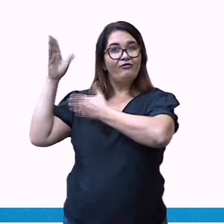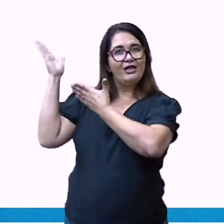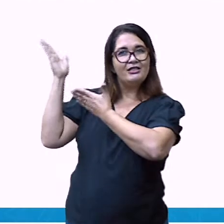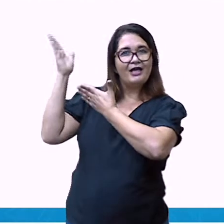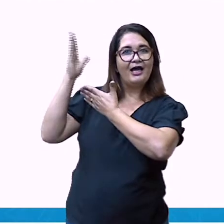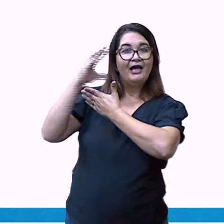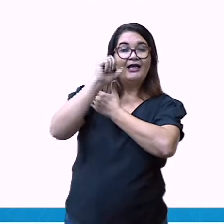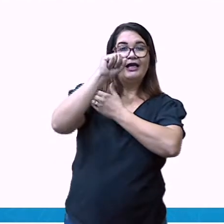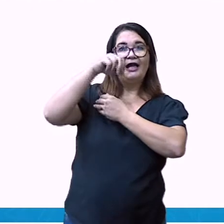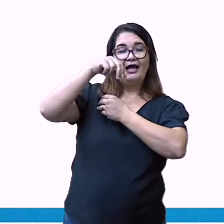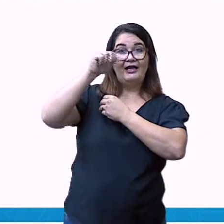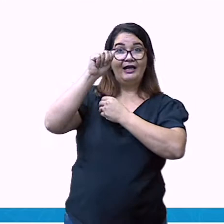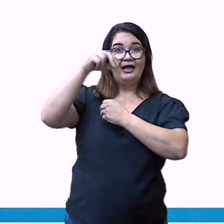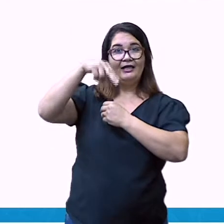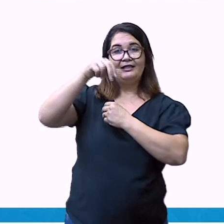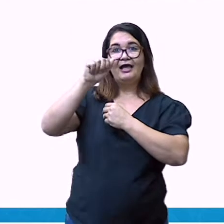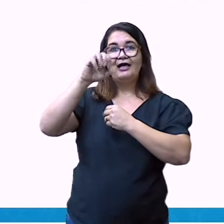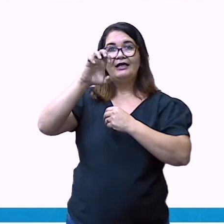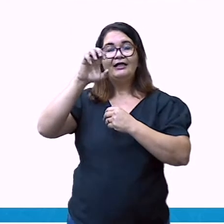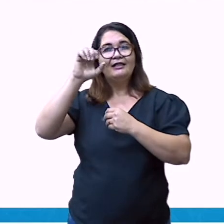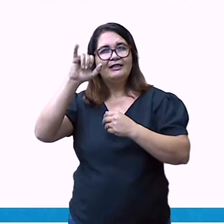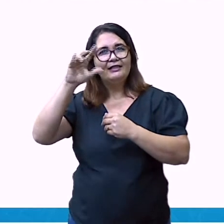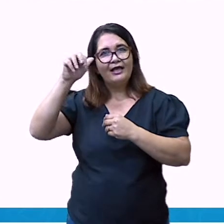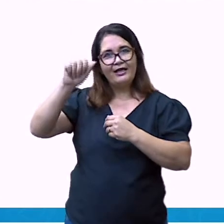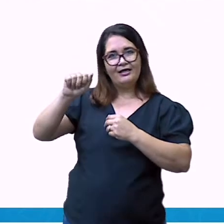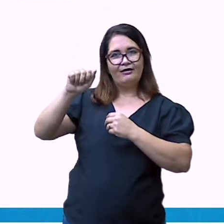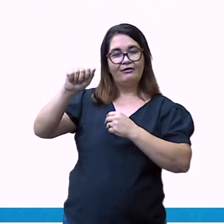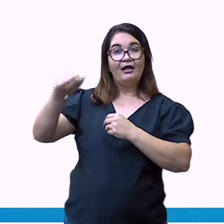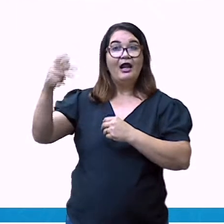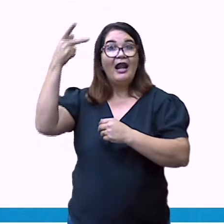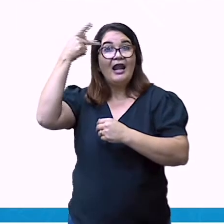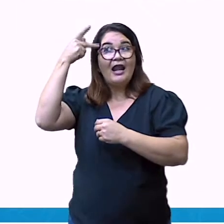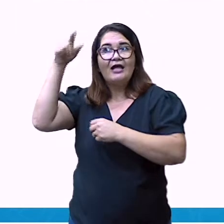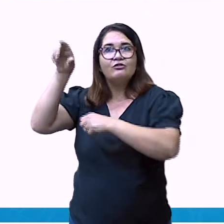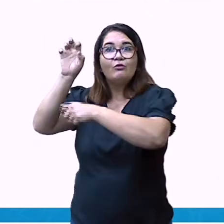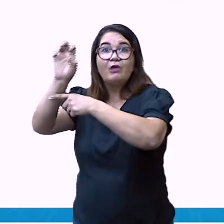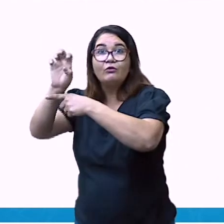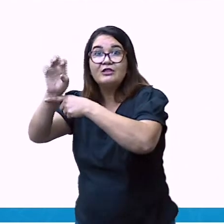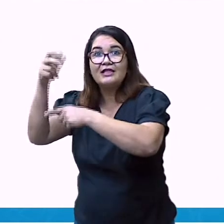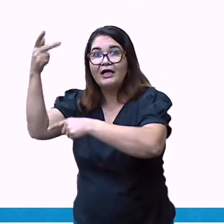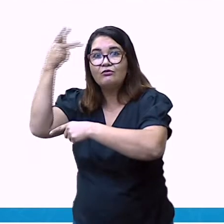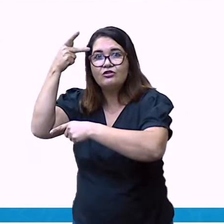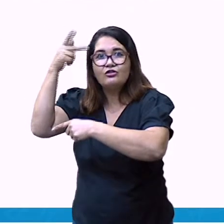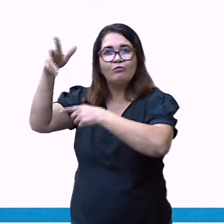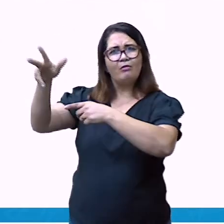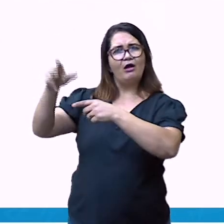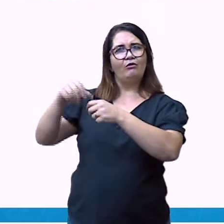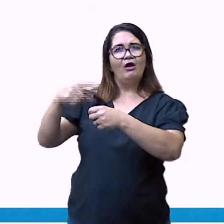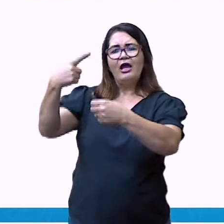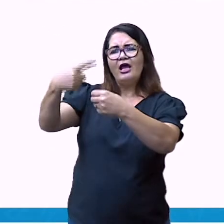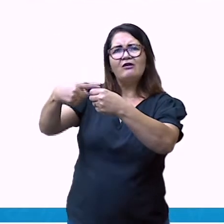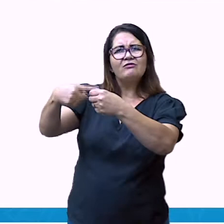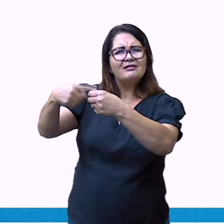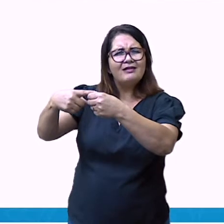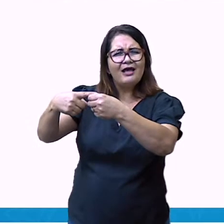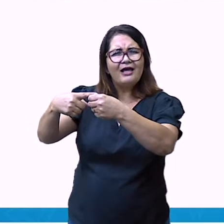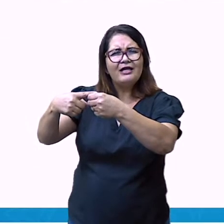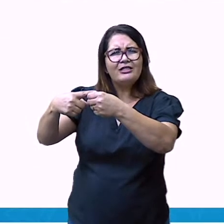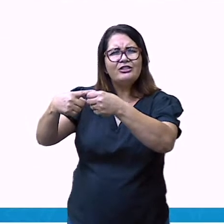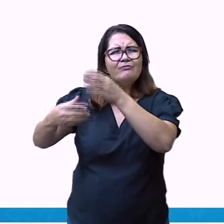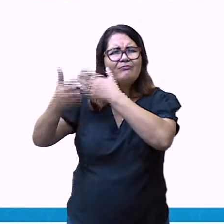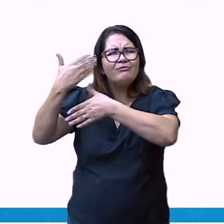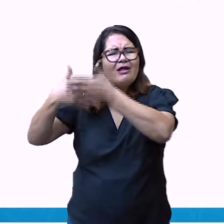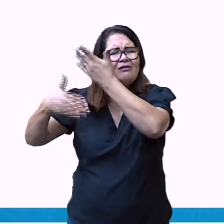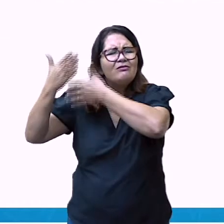1531 por Martinho Afonso de Souza, a cidade mais antiga do Brasil